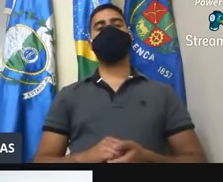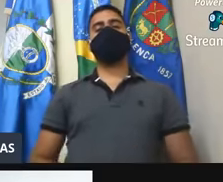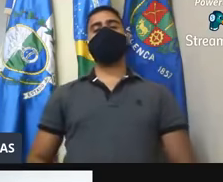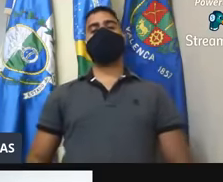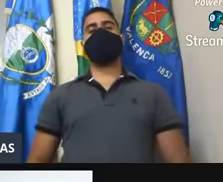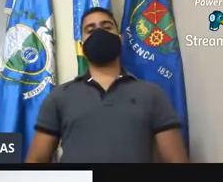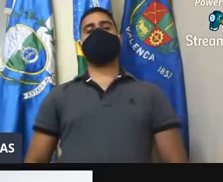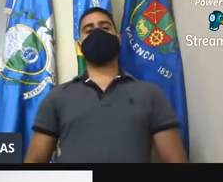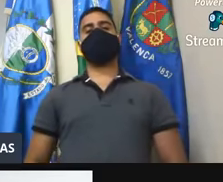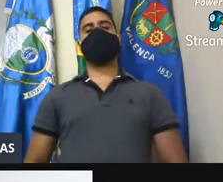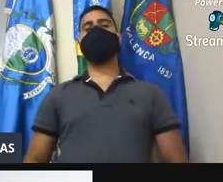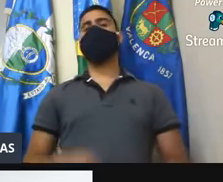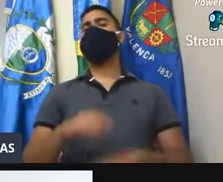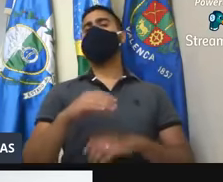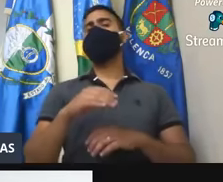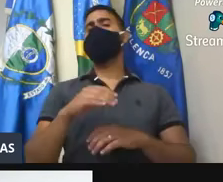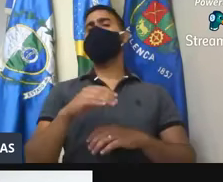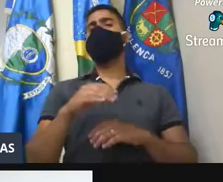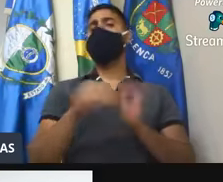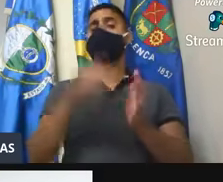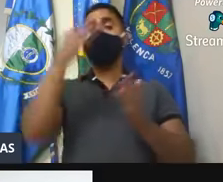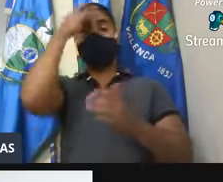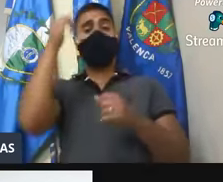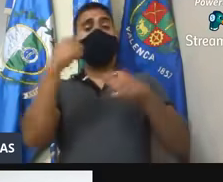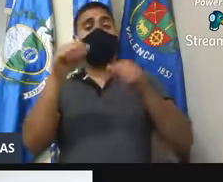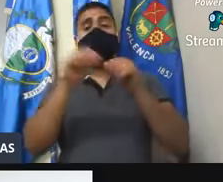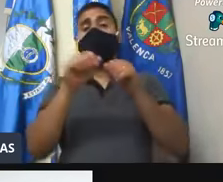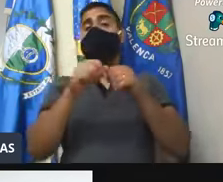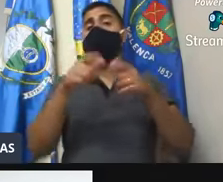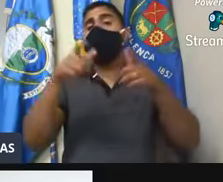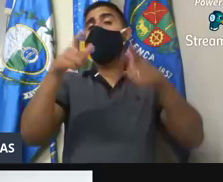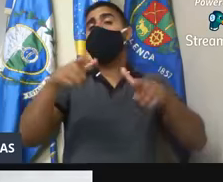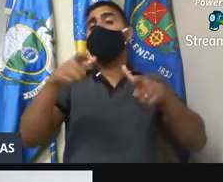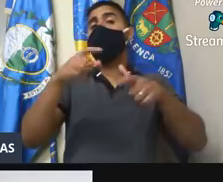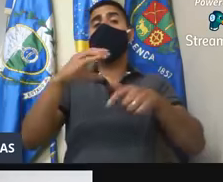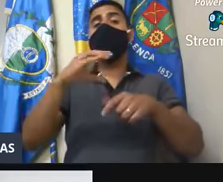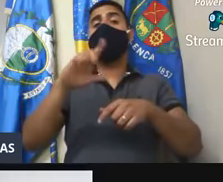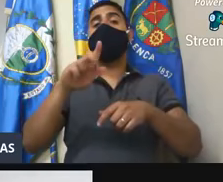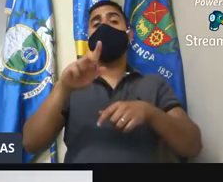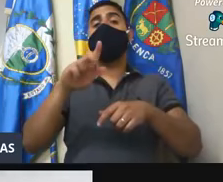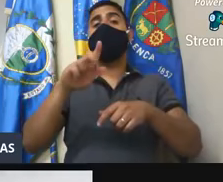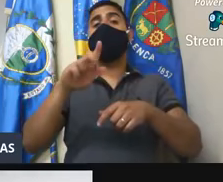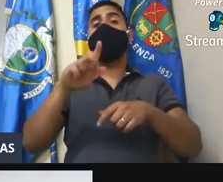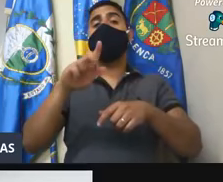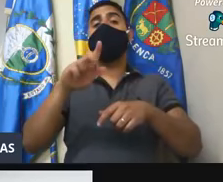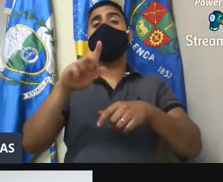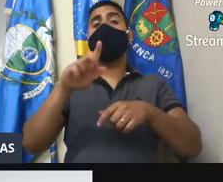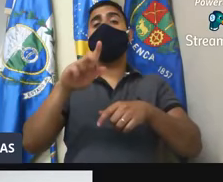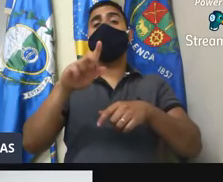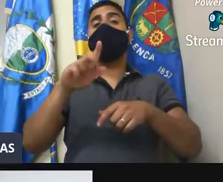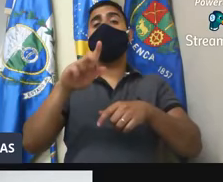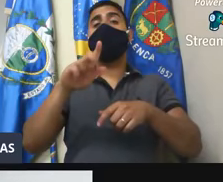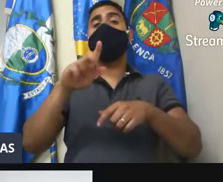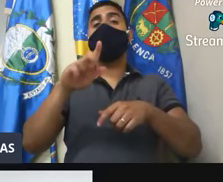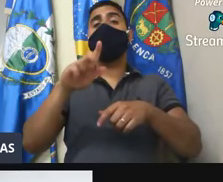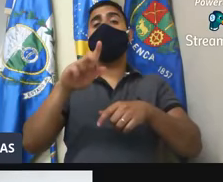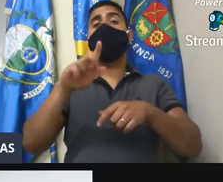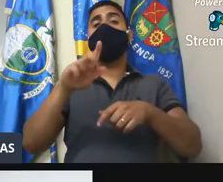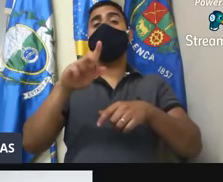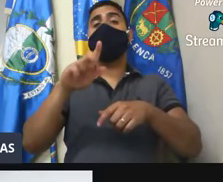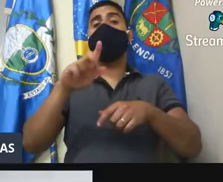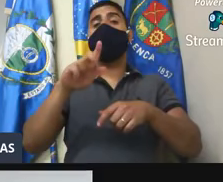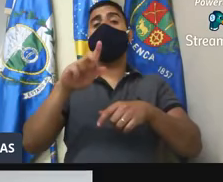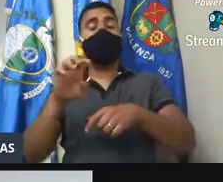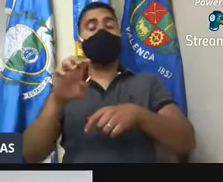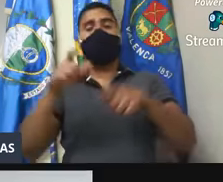um clube, vamos dizer assim, né? Uma, uma sede ampla, um condomínio. Então, requer dinheiro, requer recurso,